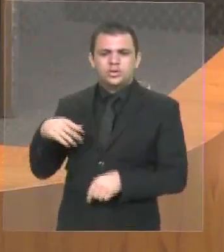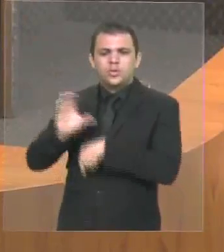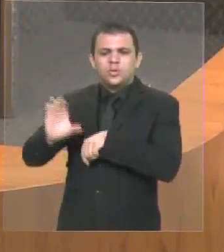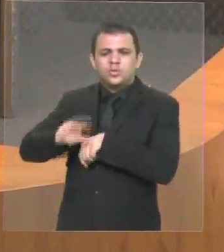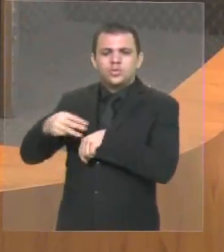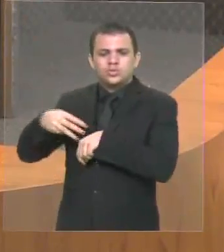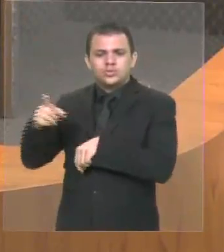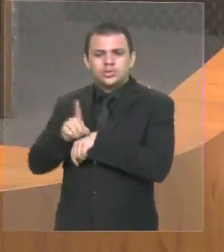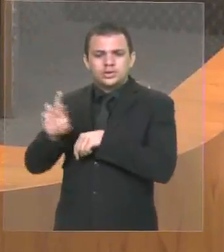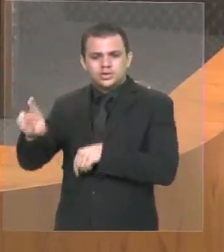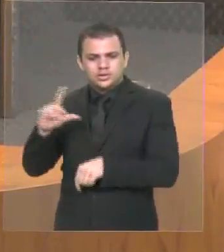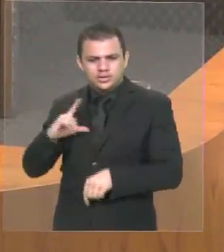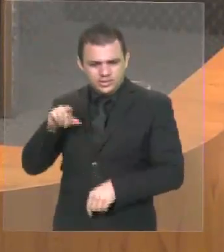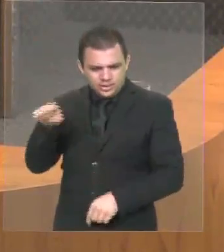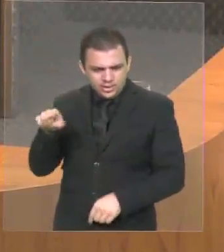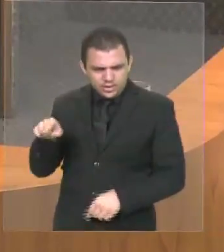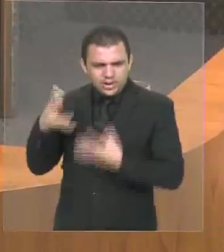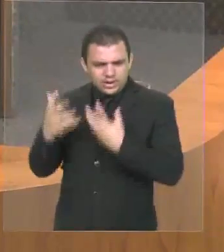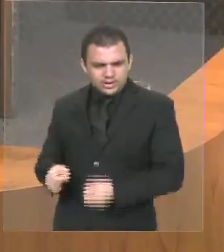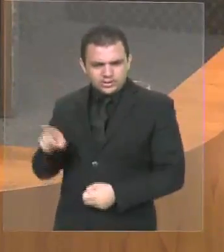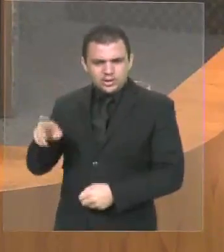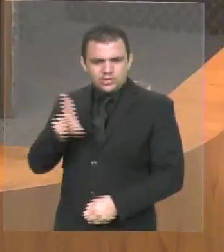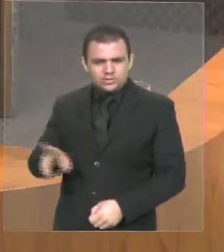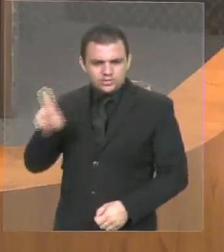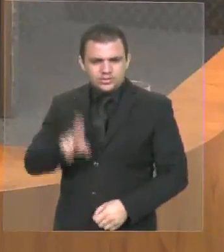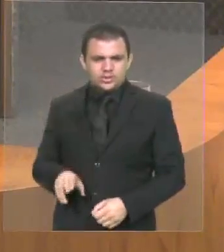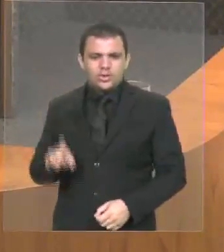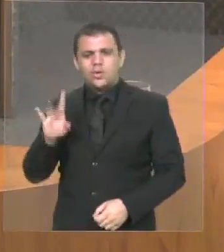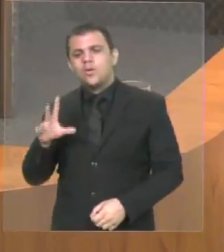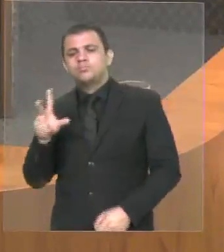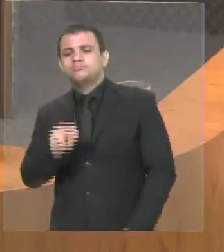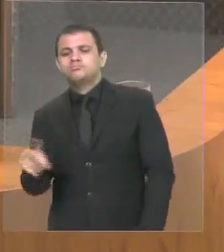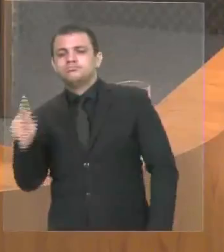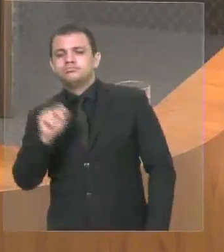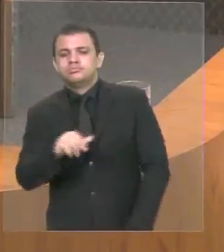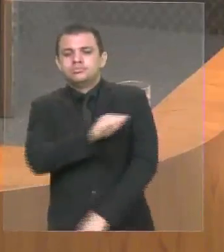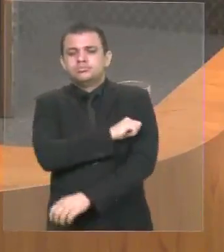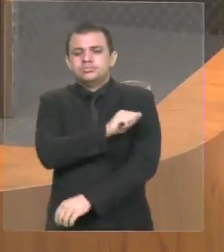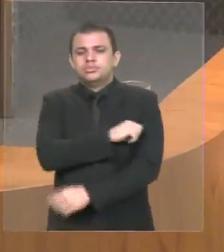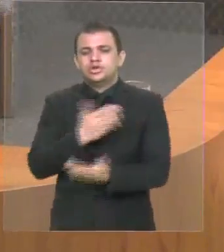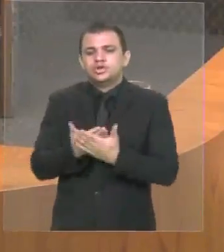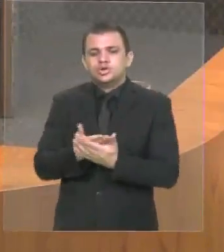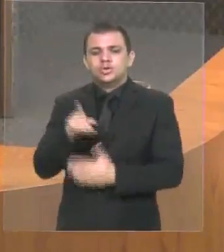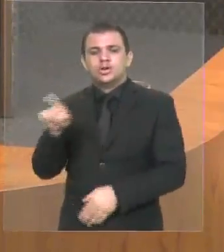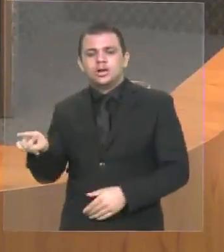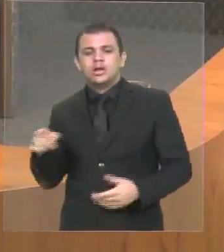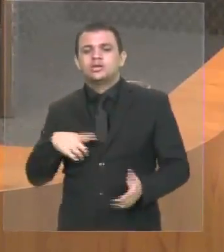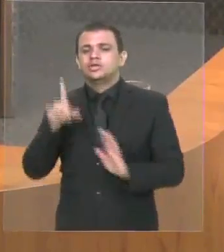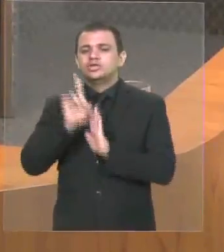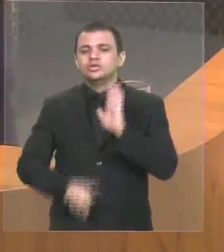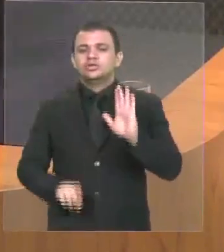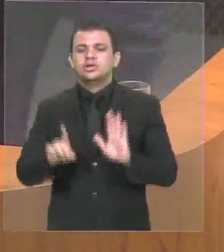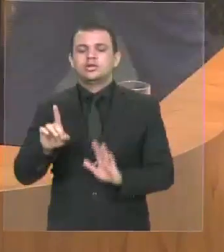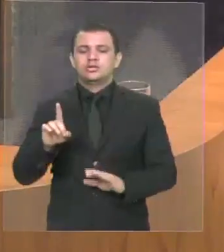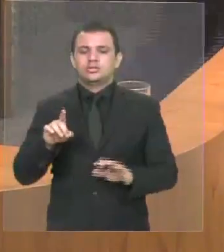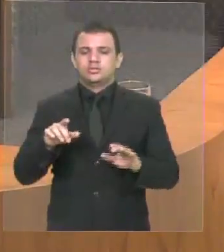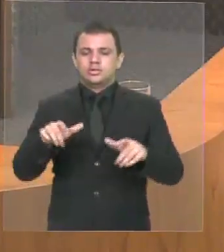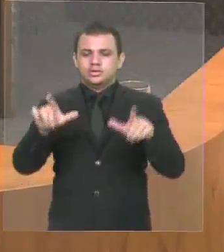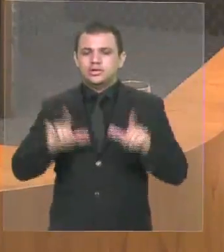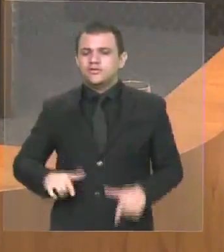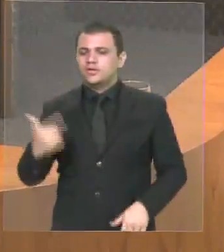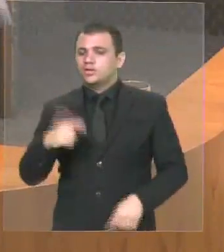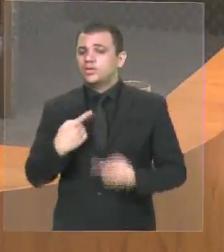reconhecida como universidade. Se nós não vamos estar enganando os alunos que estão estudando lá no curso e não vão ter o direito ao diploma porque não estão reconhecidos pelo MEC.